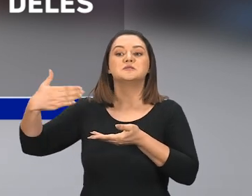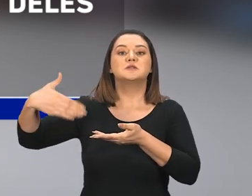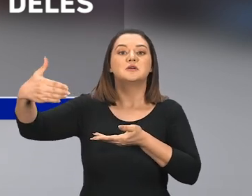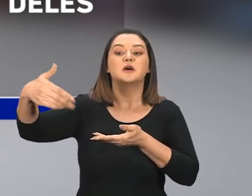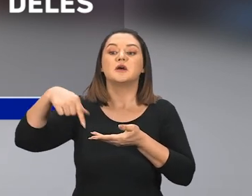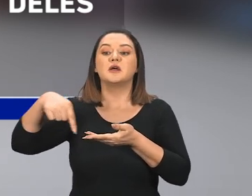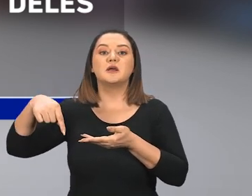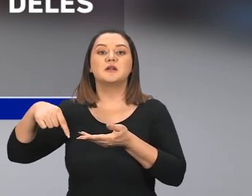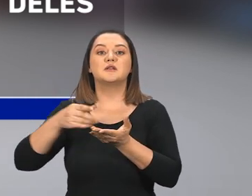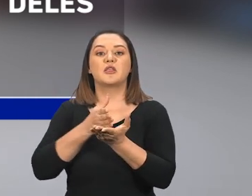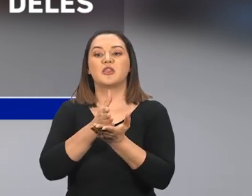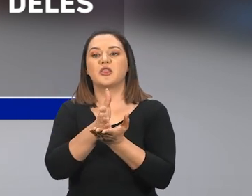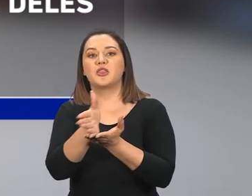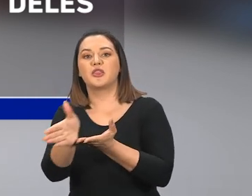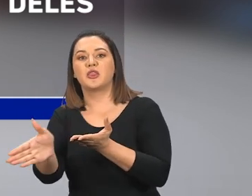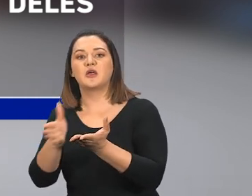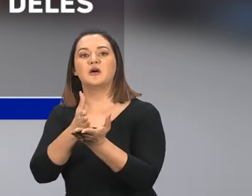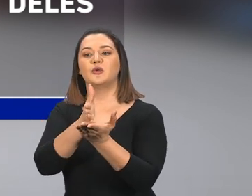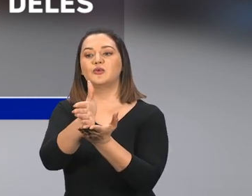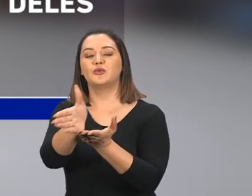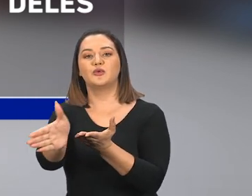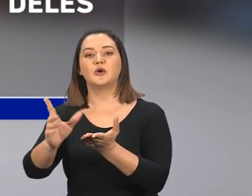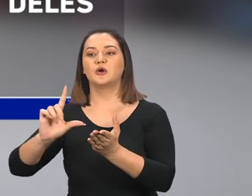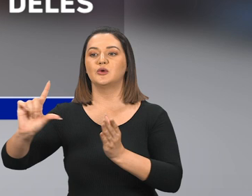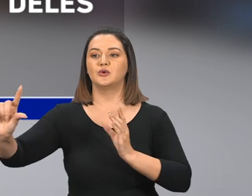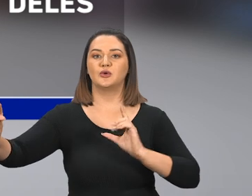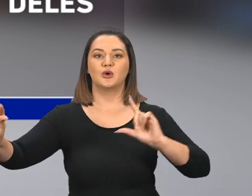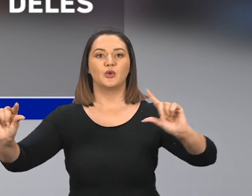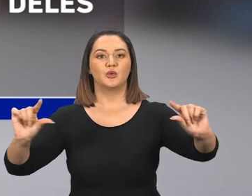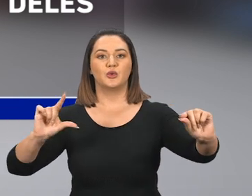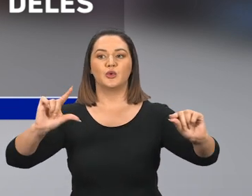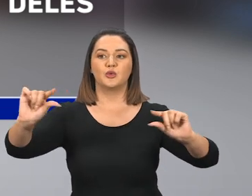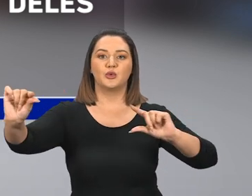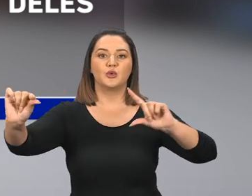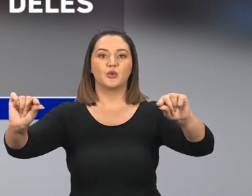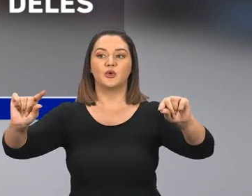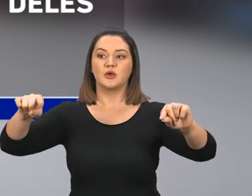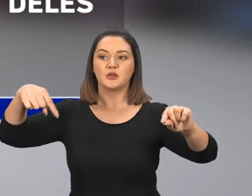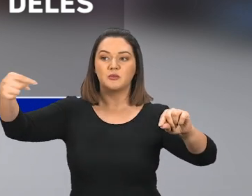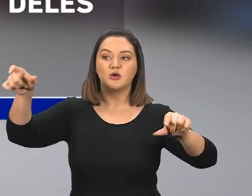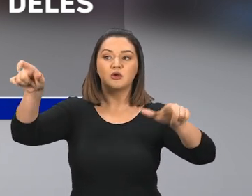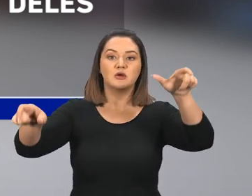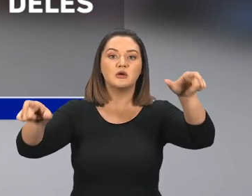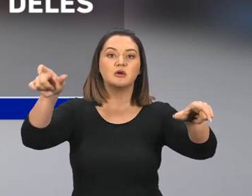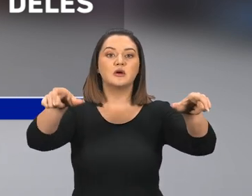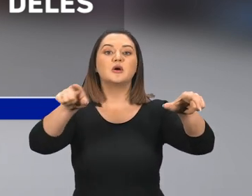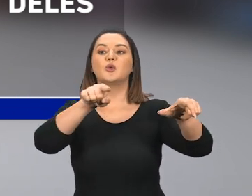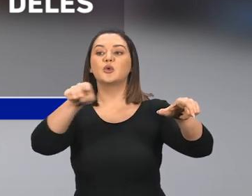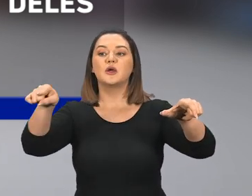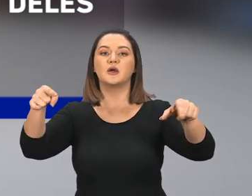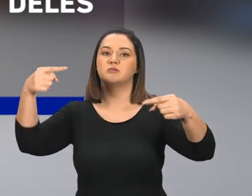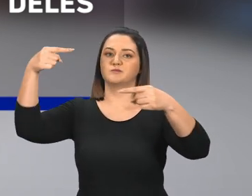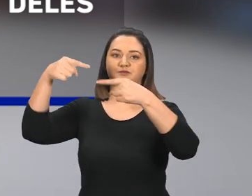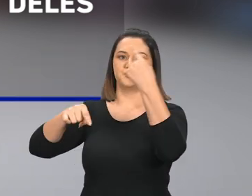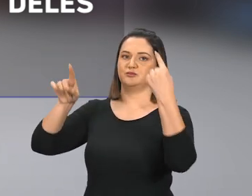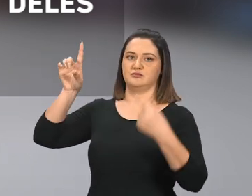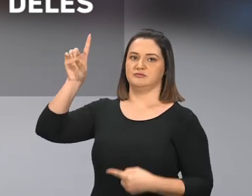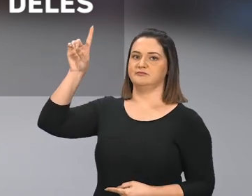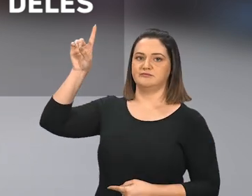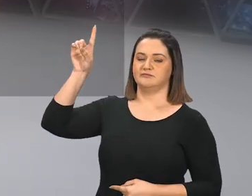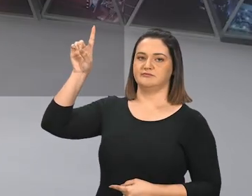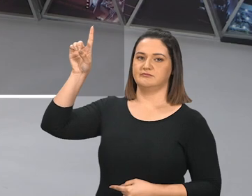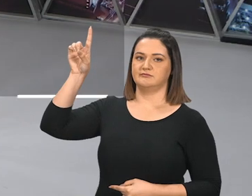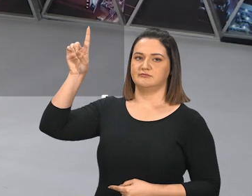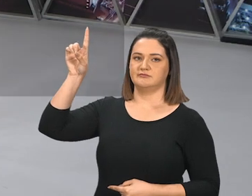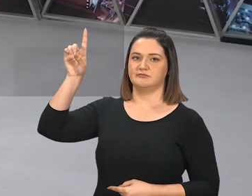teriam permanecido conosco. Todavia eles se foram para que ficasse manifesto que nenhum deles é dos nossos.